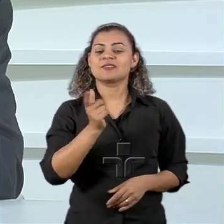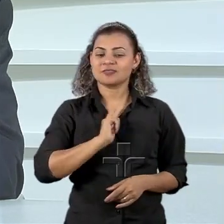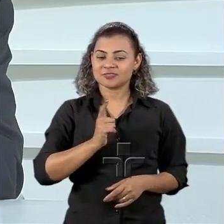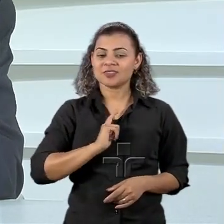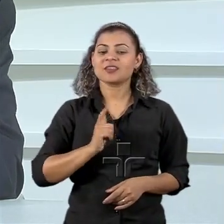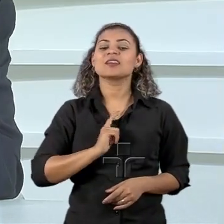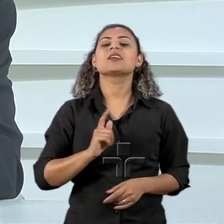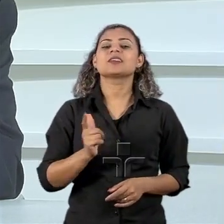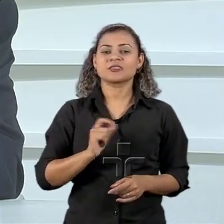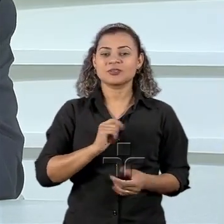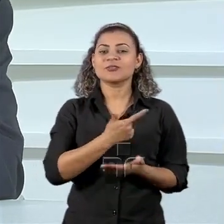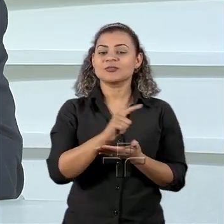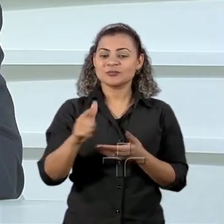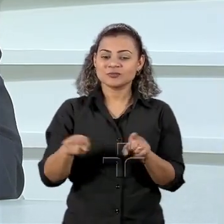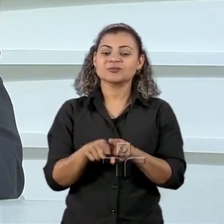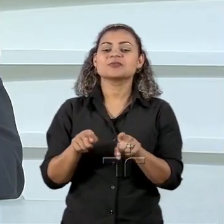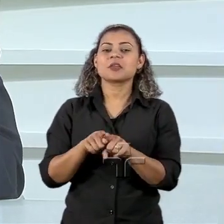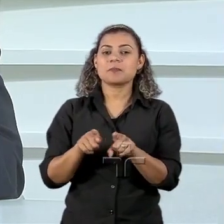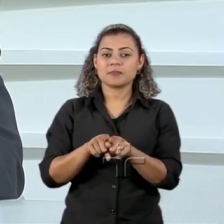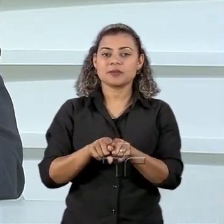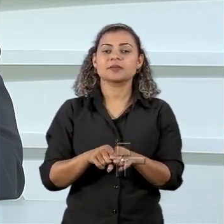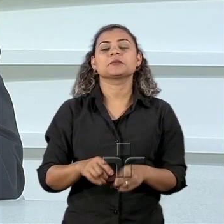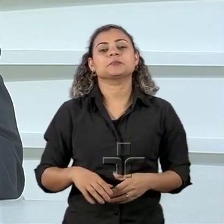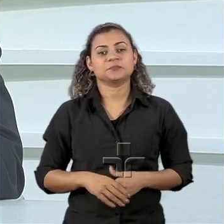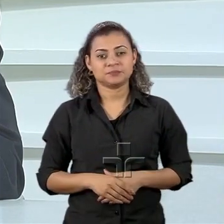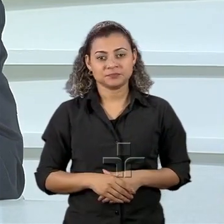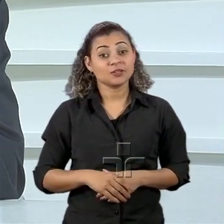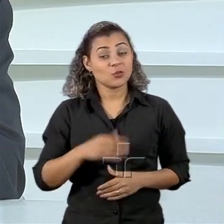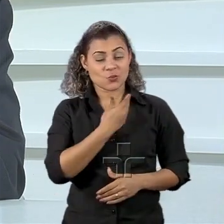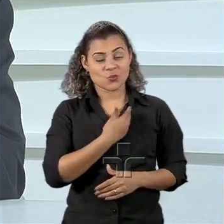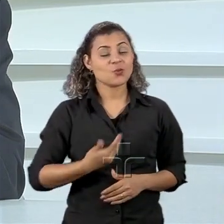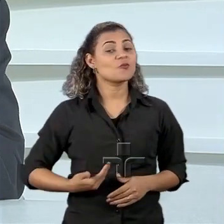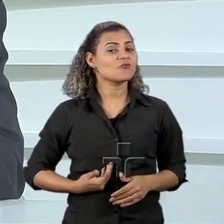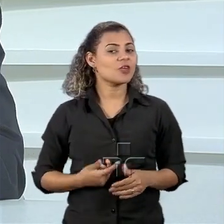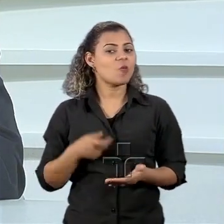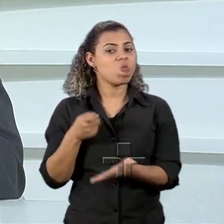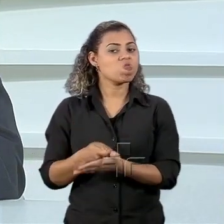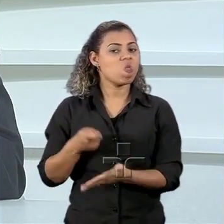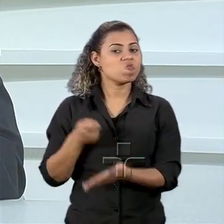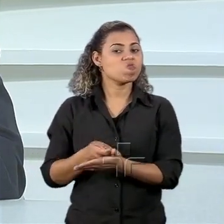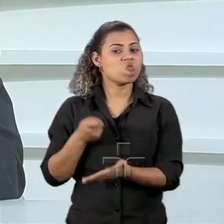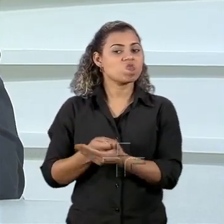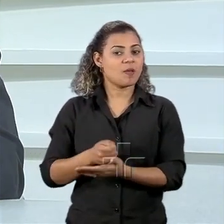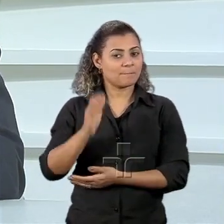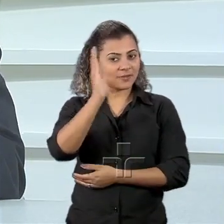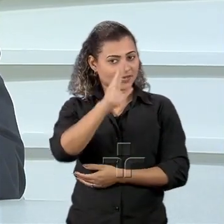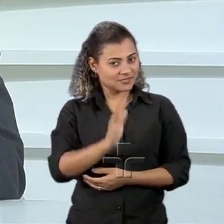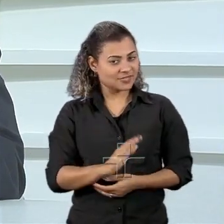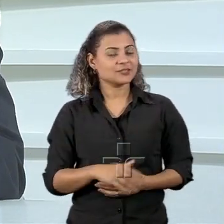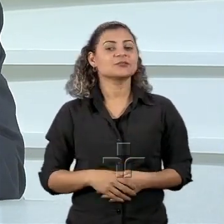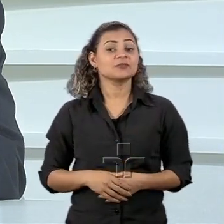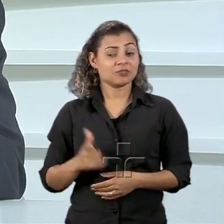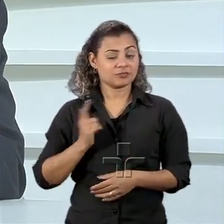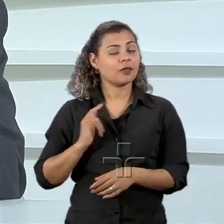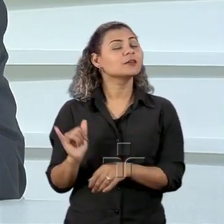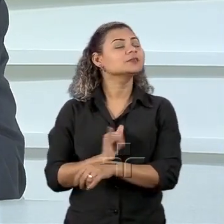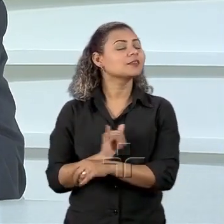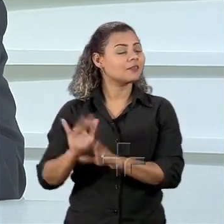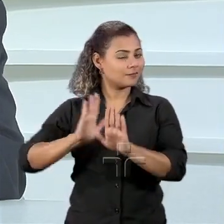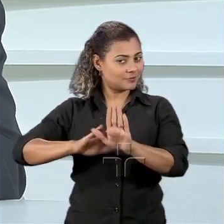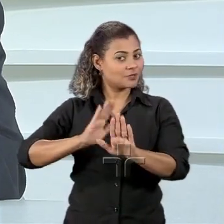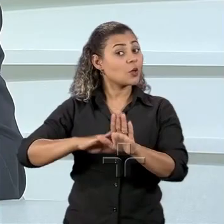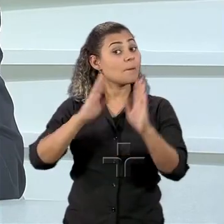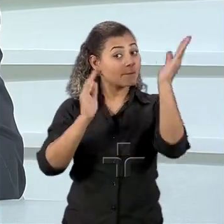pontuais que as empresas colocam lá para o governo pressionar o governo brasileiro. Tem questões estratégicas e o Brasil precisa